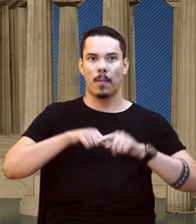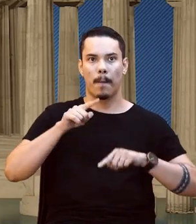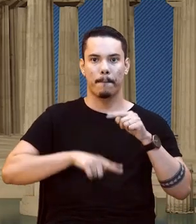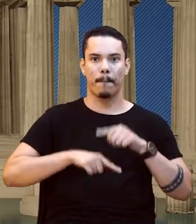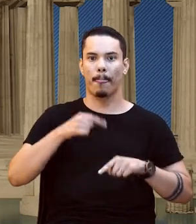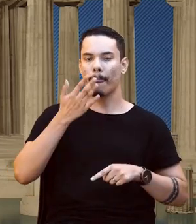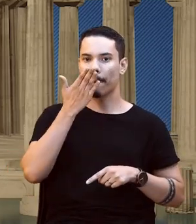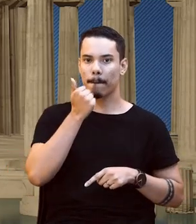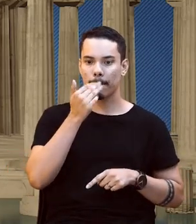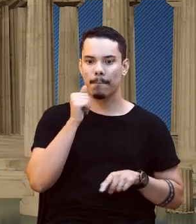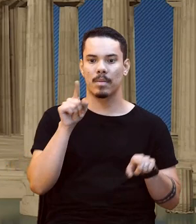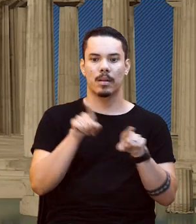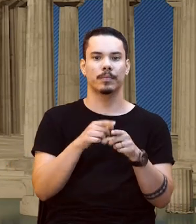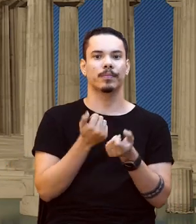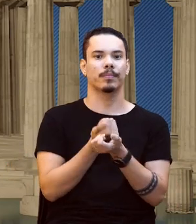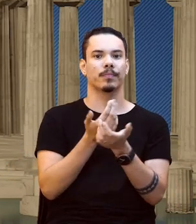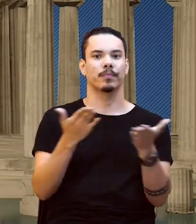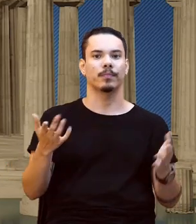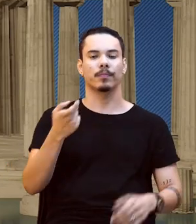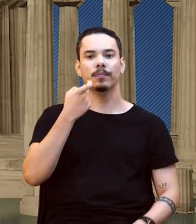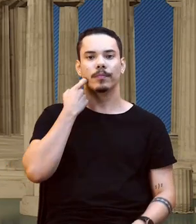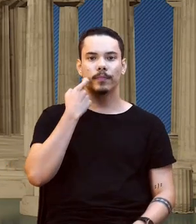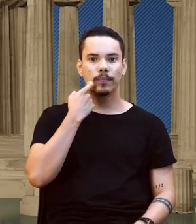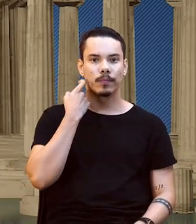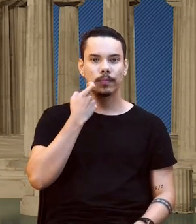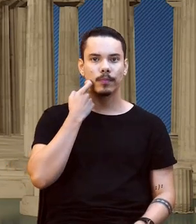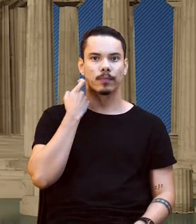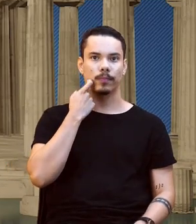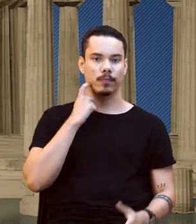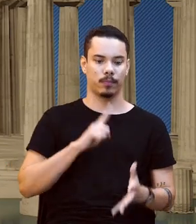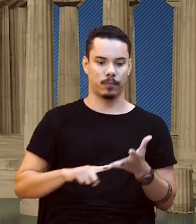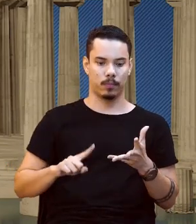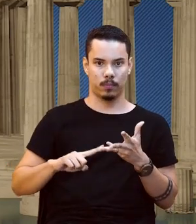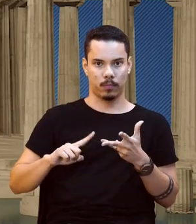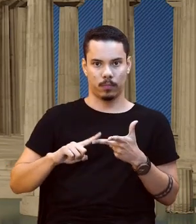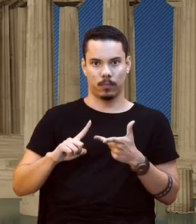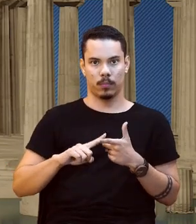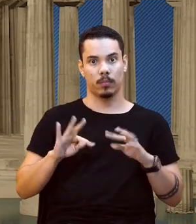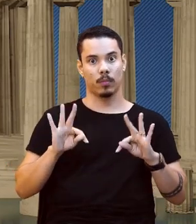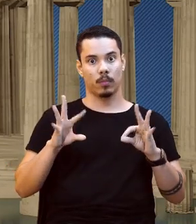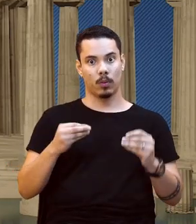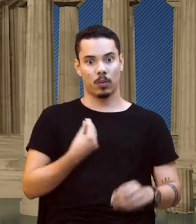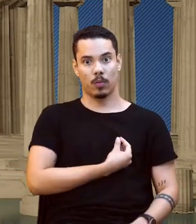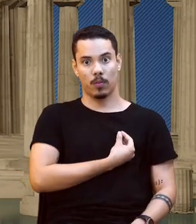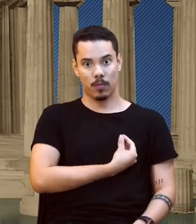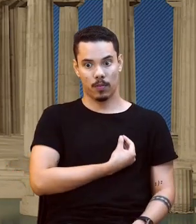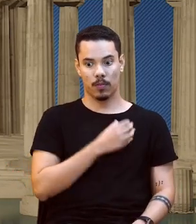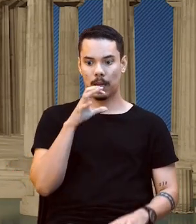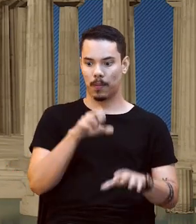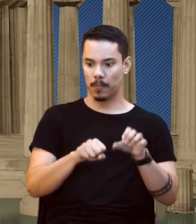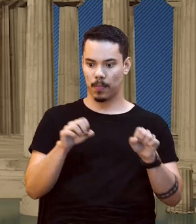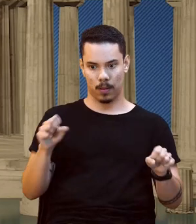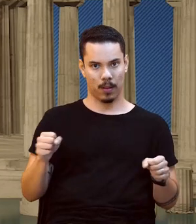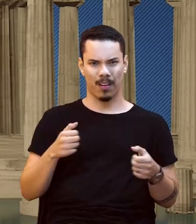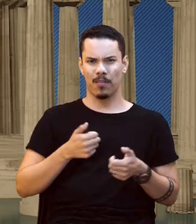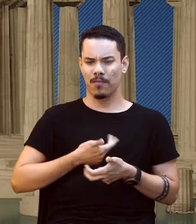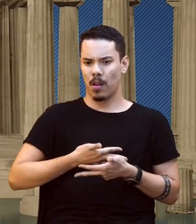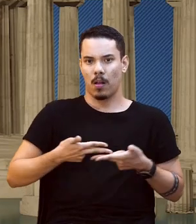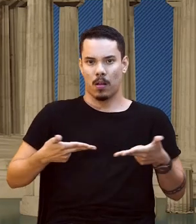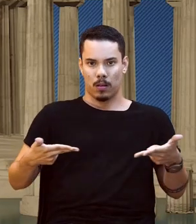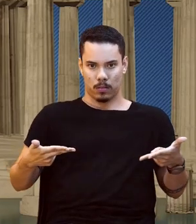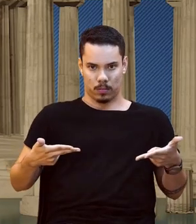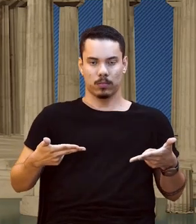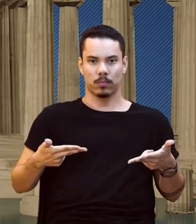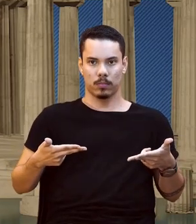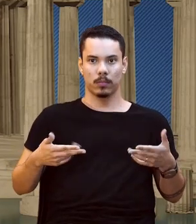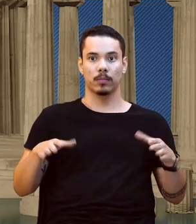ela oferece, né, os peixes lá postos para os ribeirinhos sobreviver e pegar e etc. E